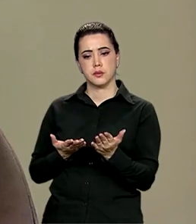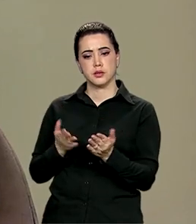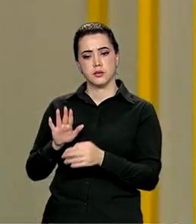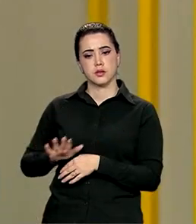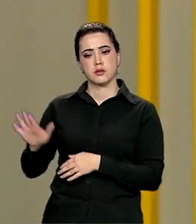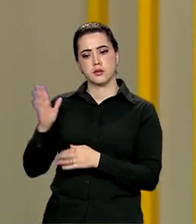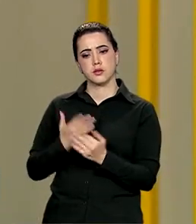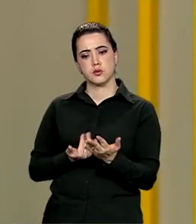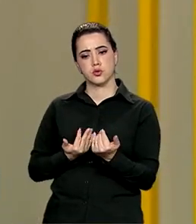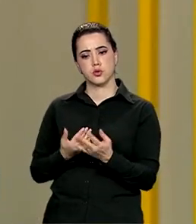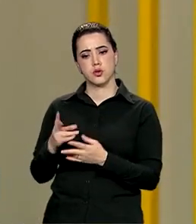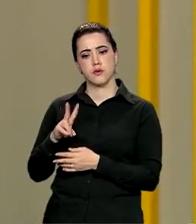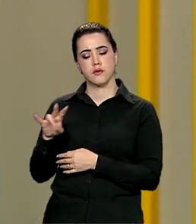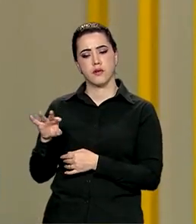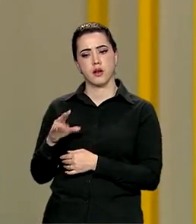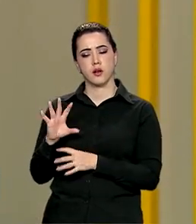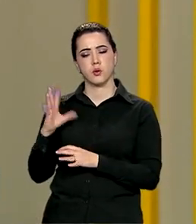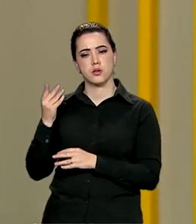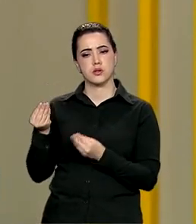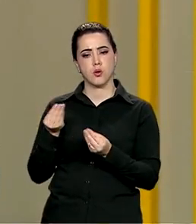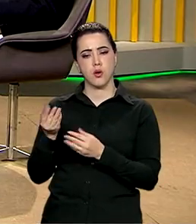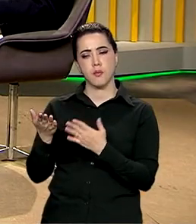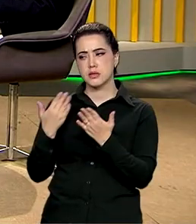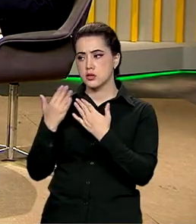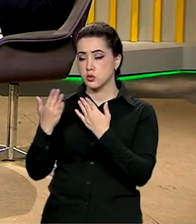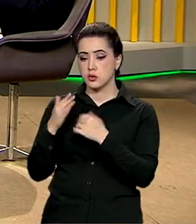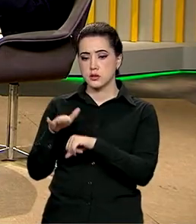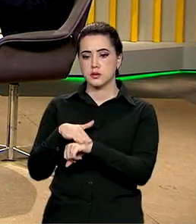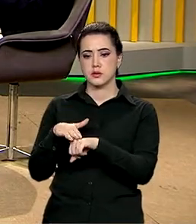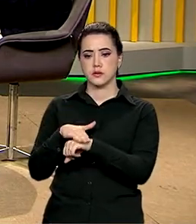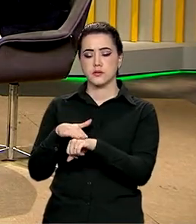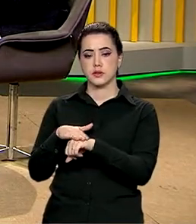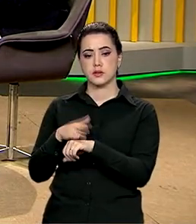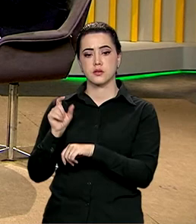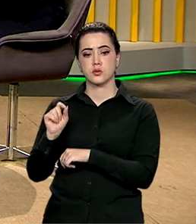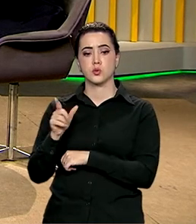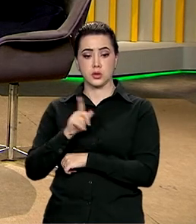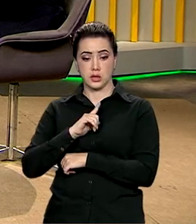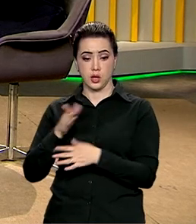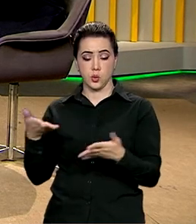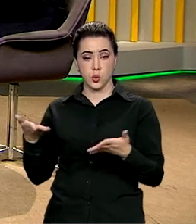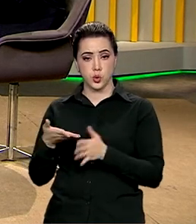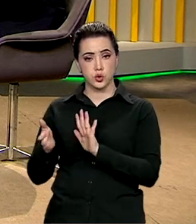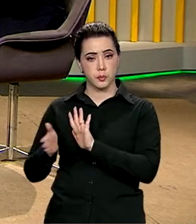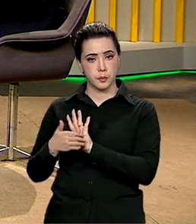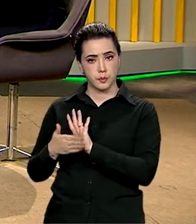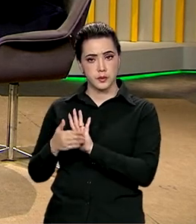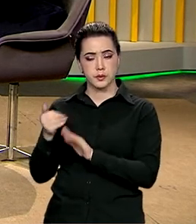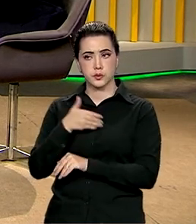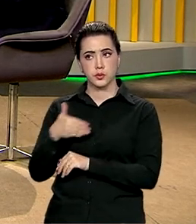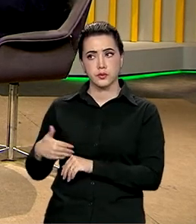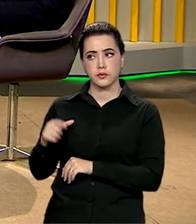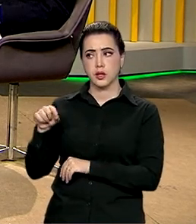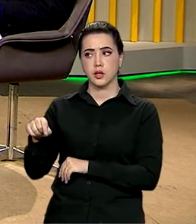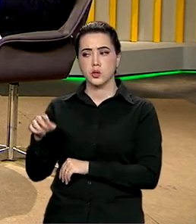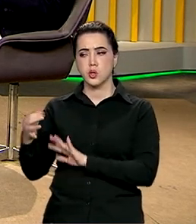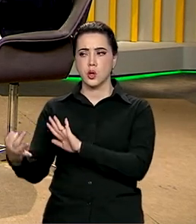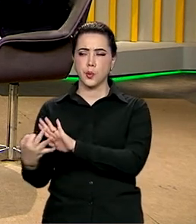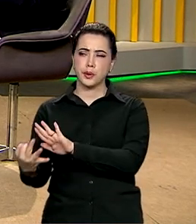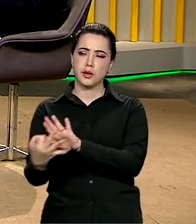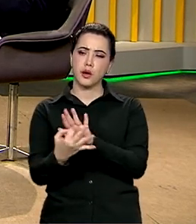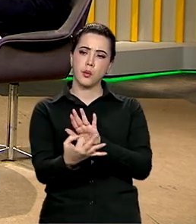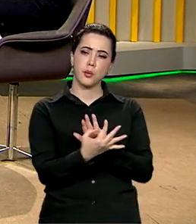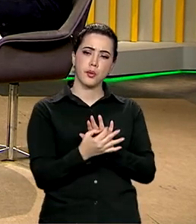como que vai se dar aí a articulação, essa conversa entre o que já existe de proposição do governo e aquilo que surge